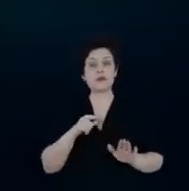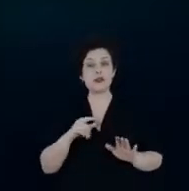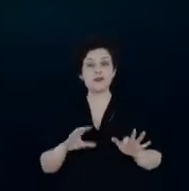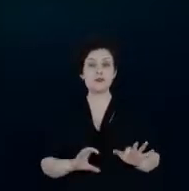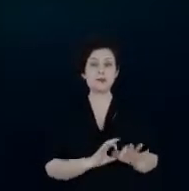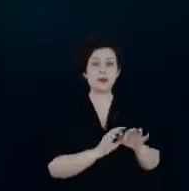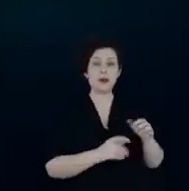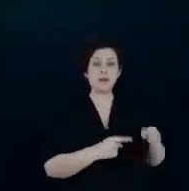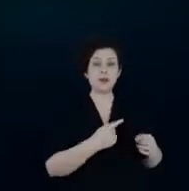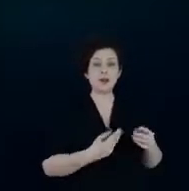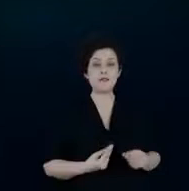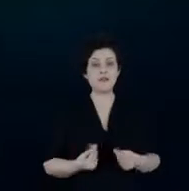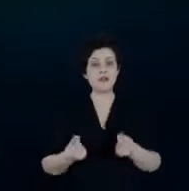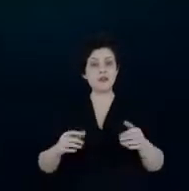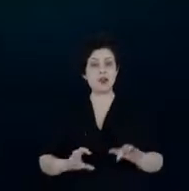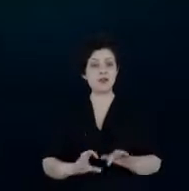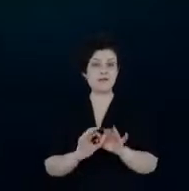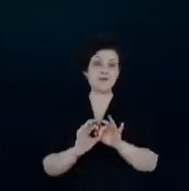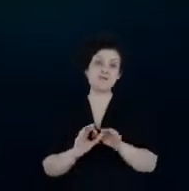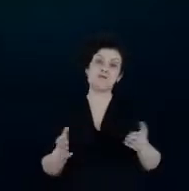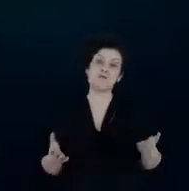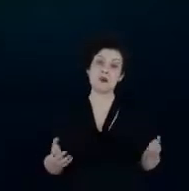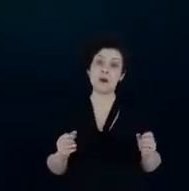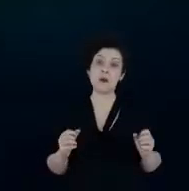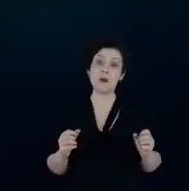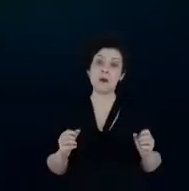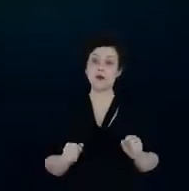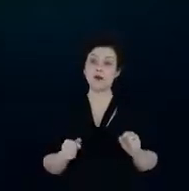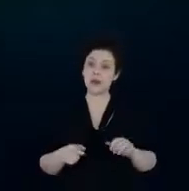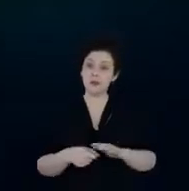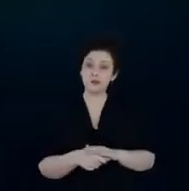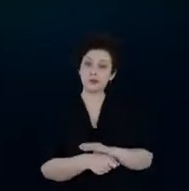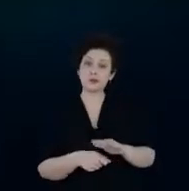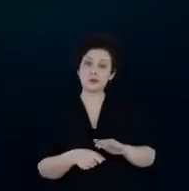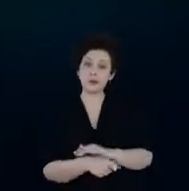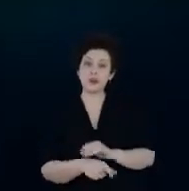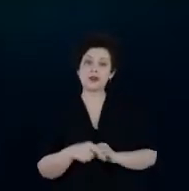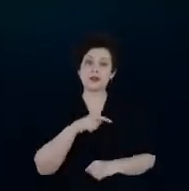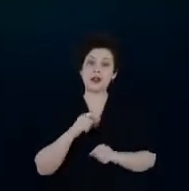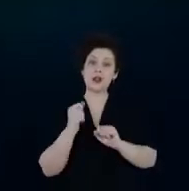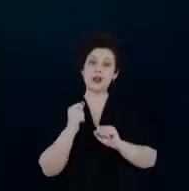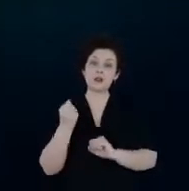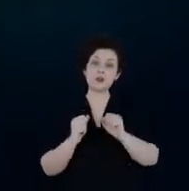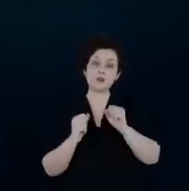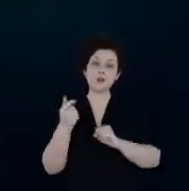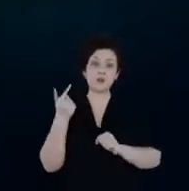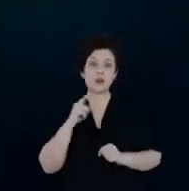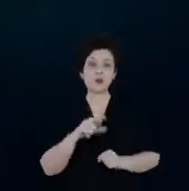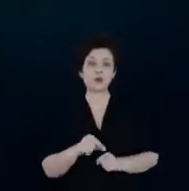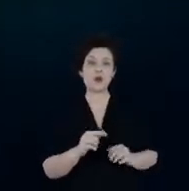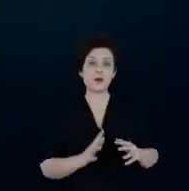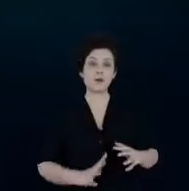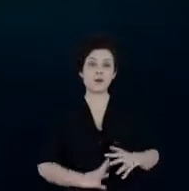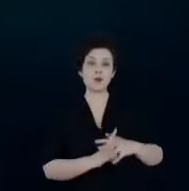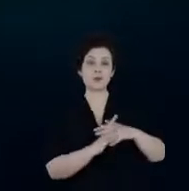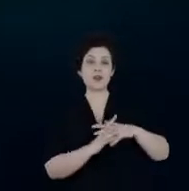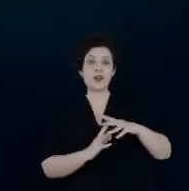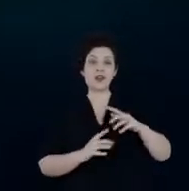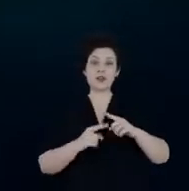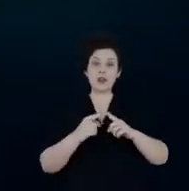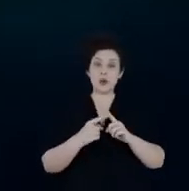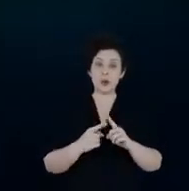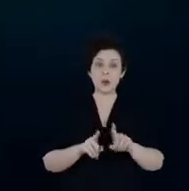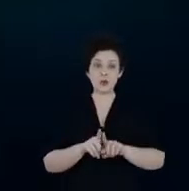a uma política de eficiência energética com investimentos na nossa indústria deixando a nossa indústria mais moderna competitiva